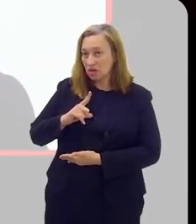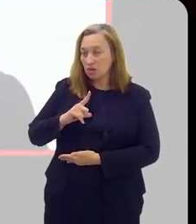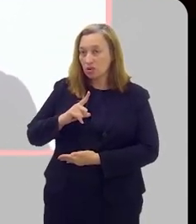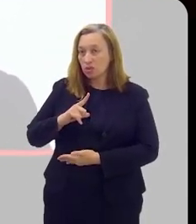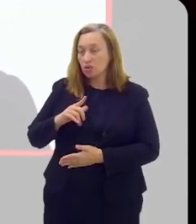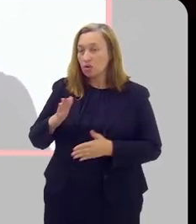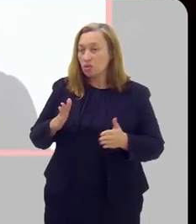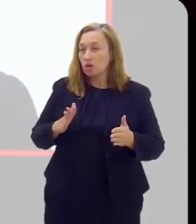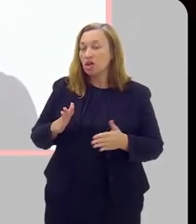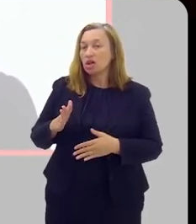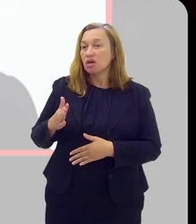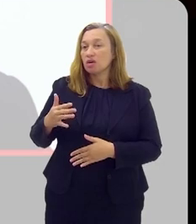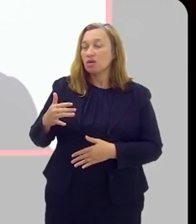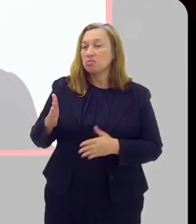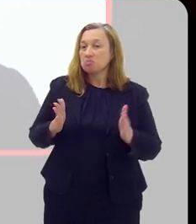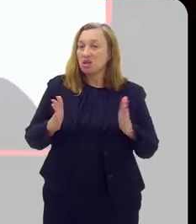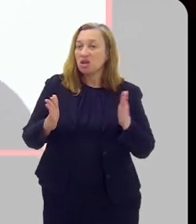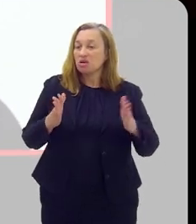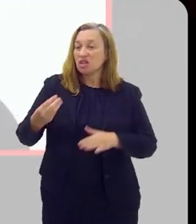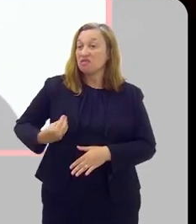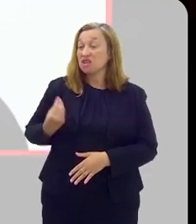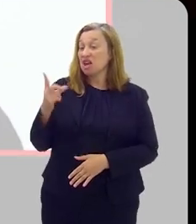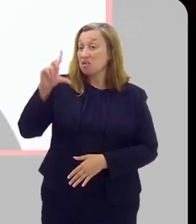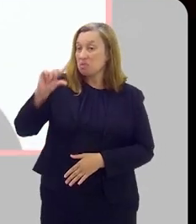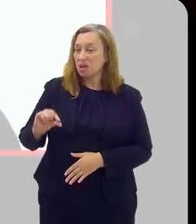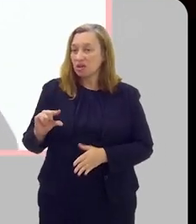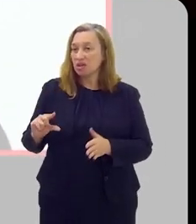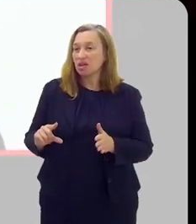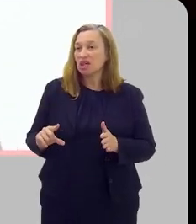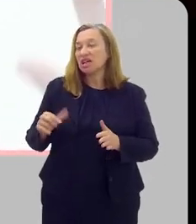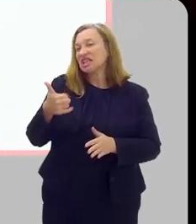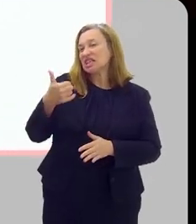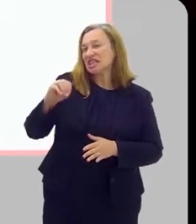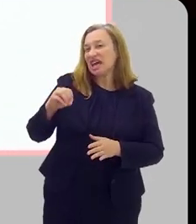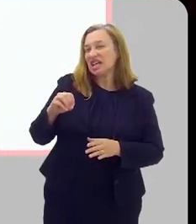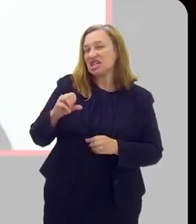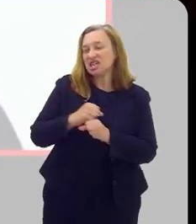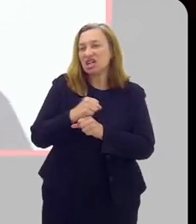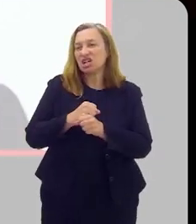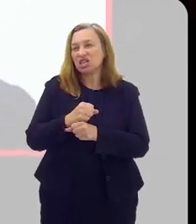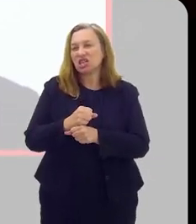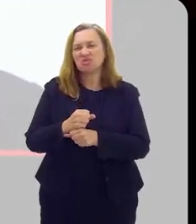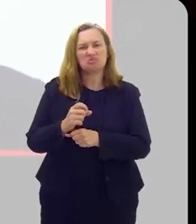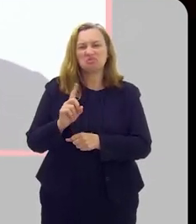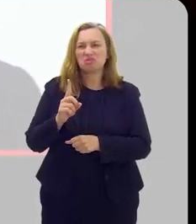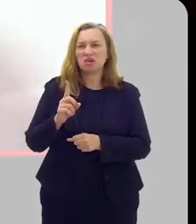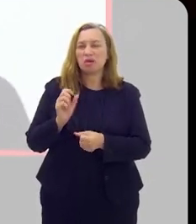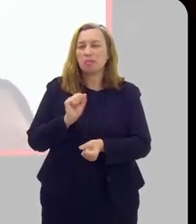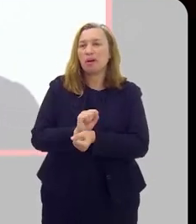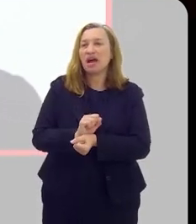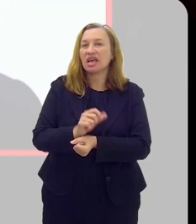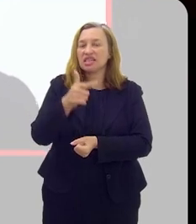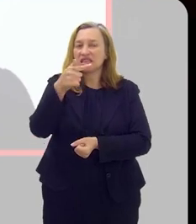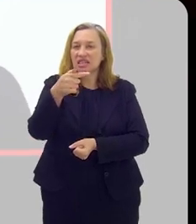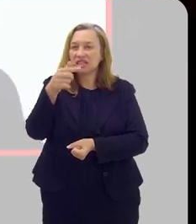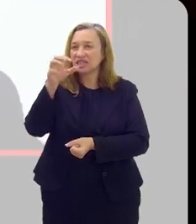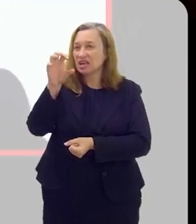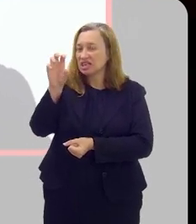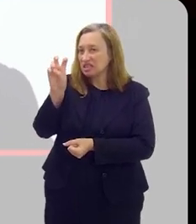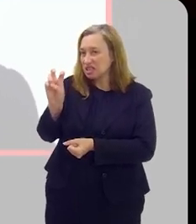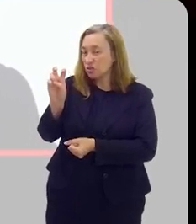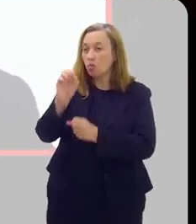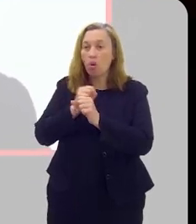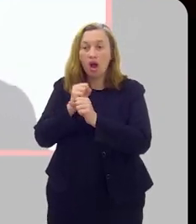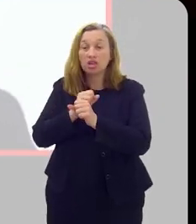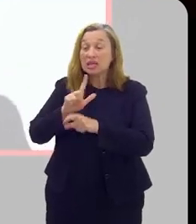menor do que 10 anos, a gente nem faz mais, né? Ou de uma forma geral, a gente faz geralmente mais ou menos até os 75